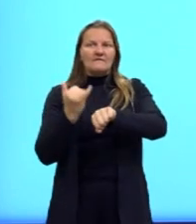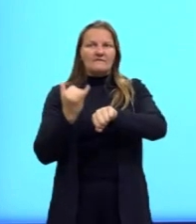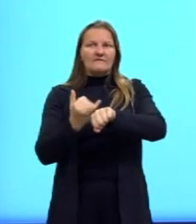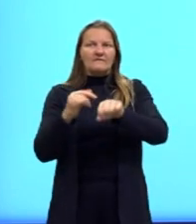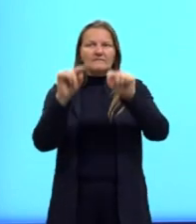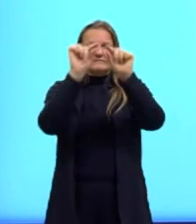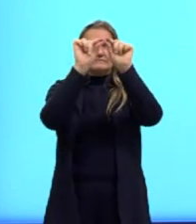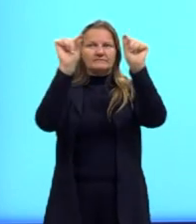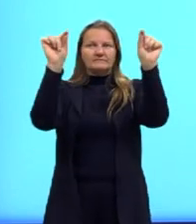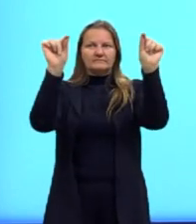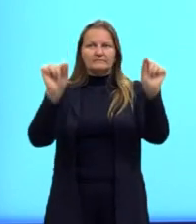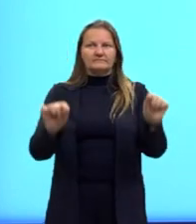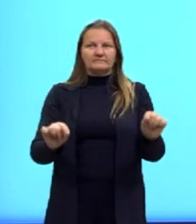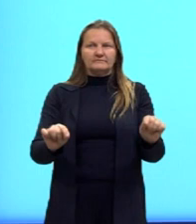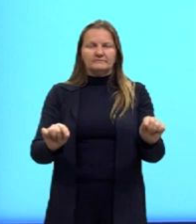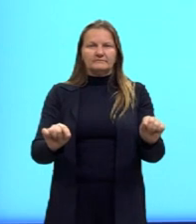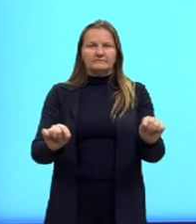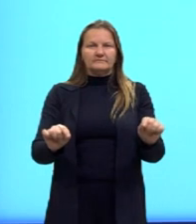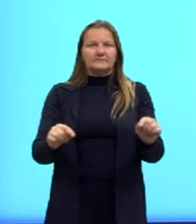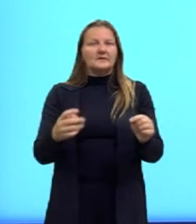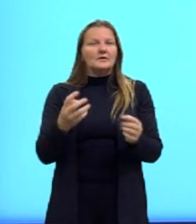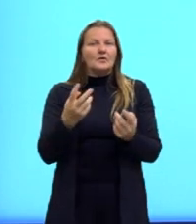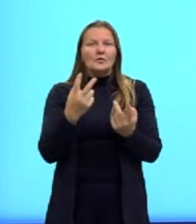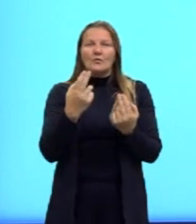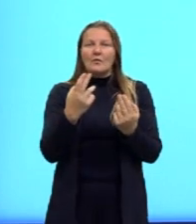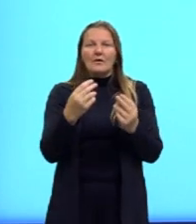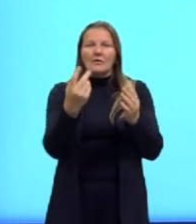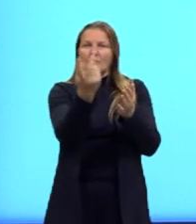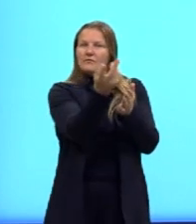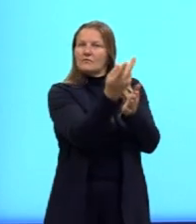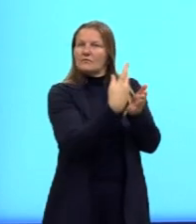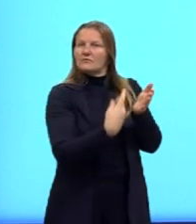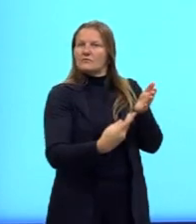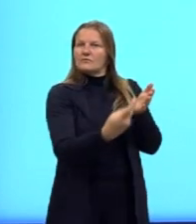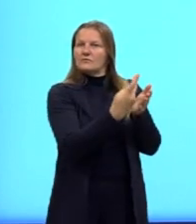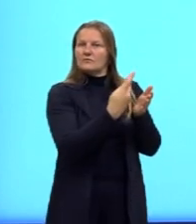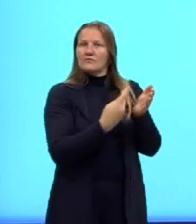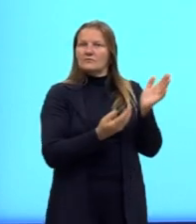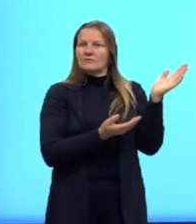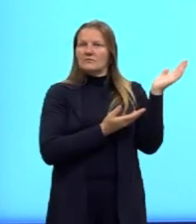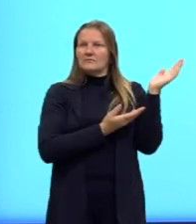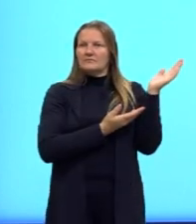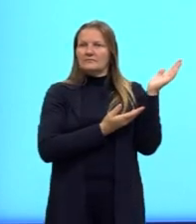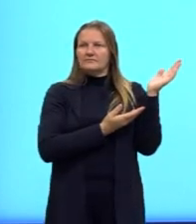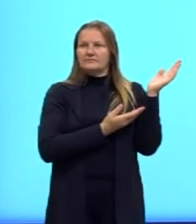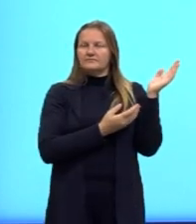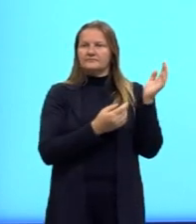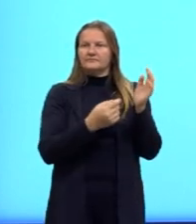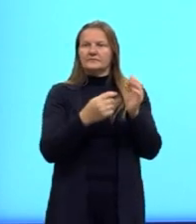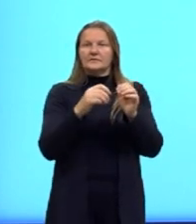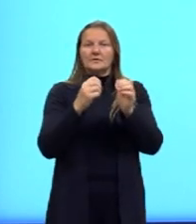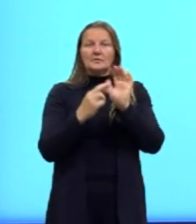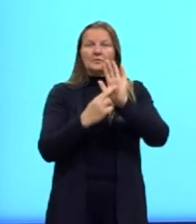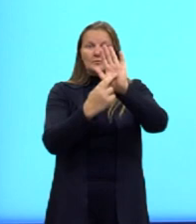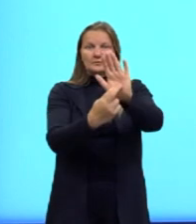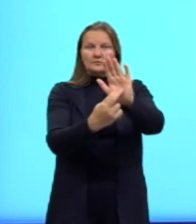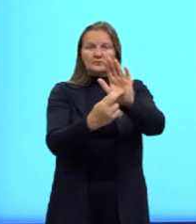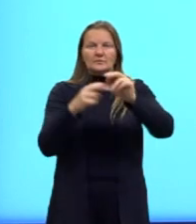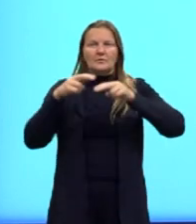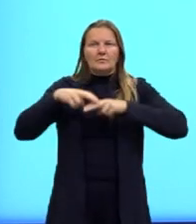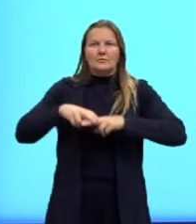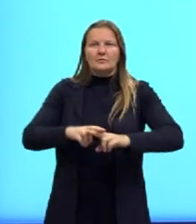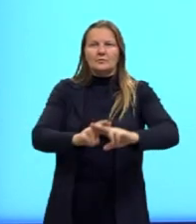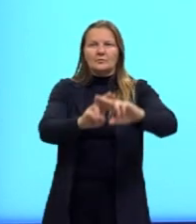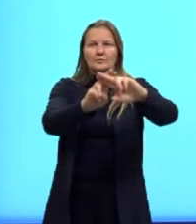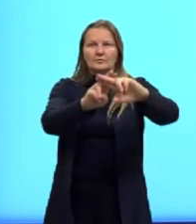dimensões também em metros, conforme ilustra a figura. Então, aqui nós temos a representação, né? Da figura que